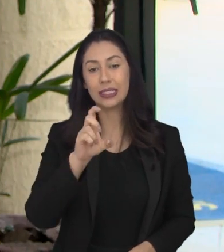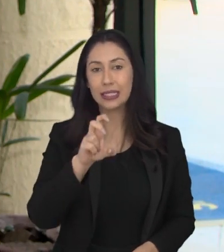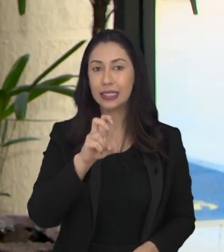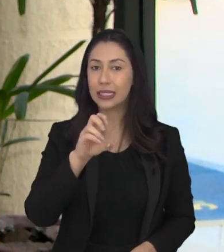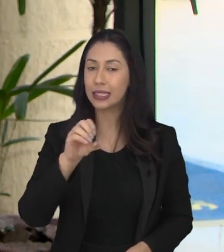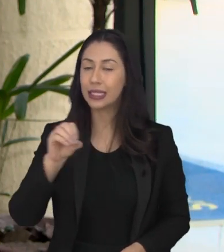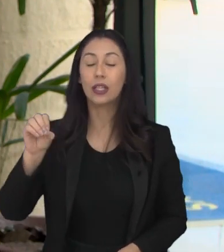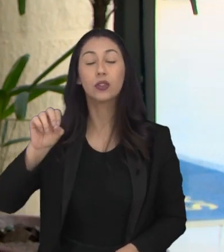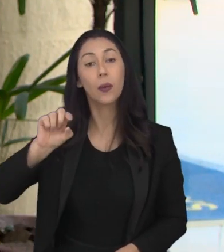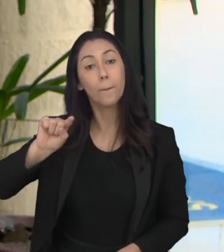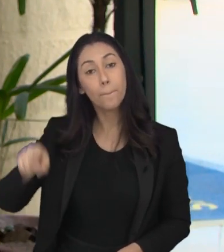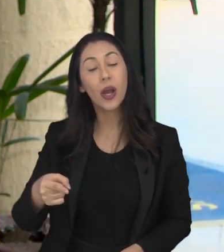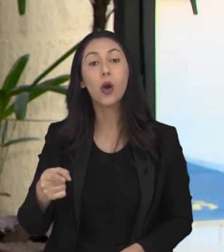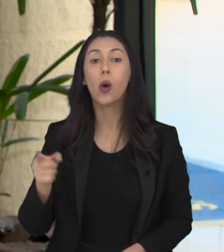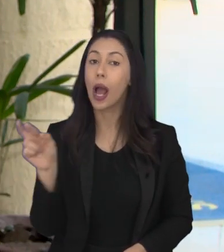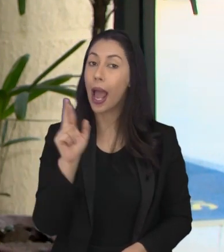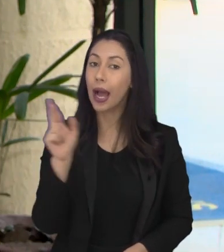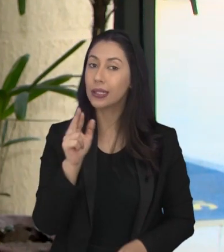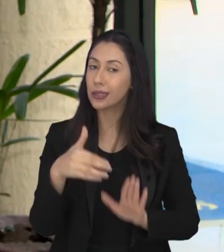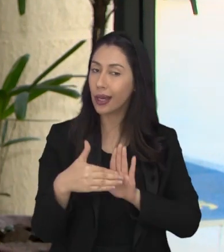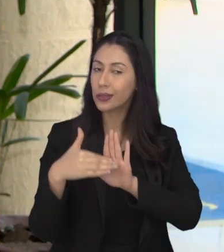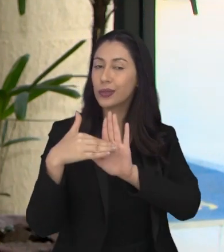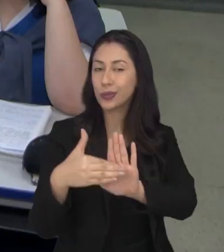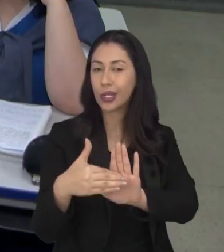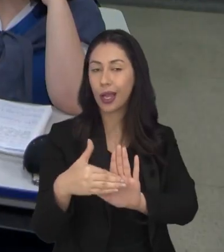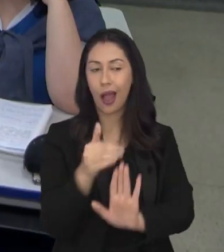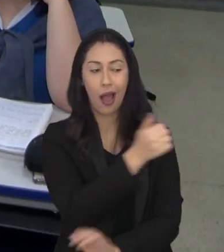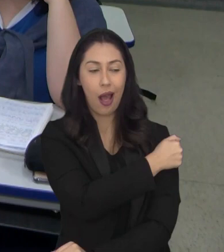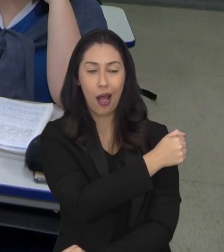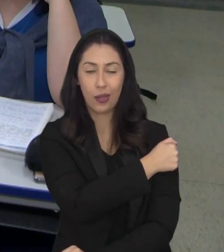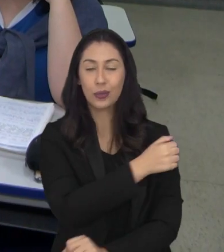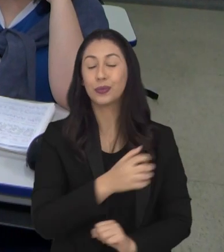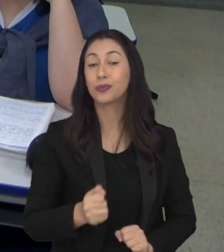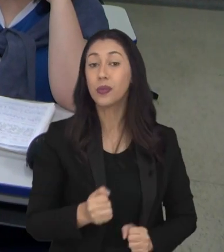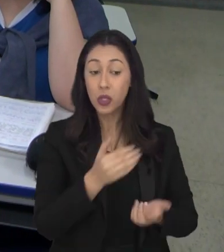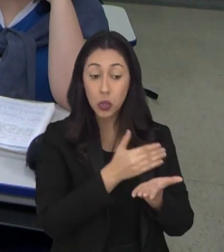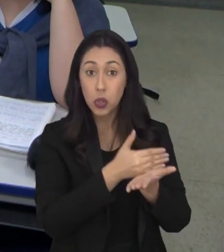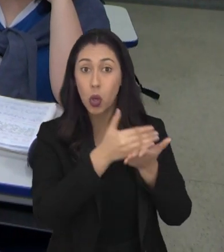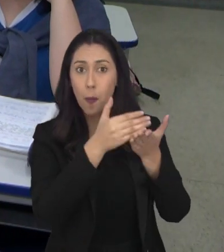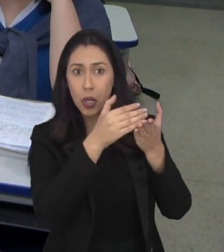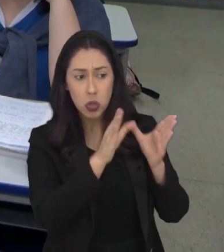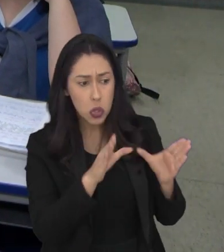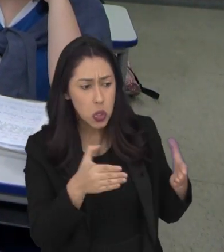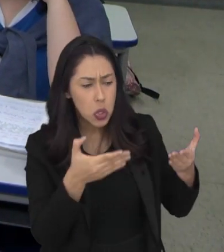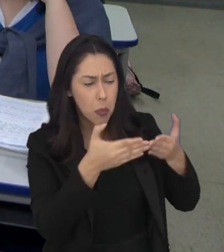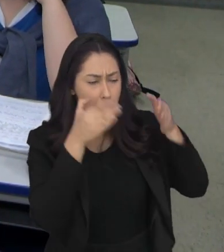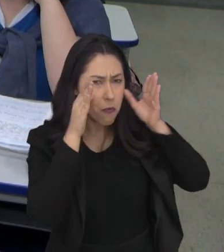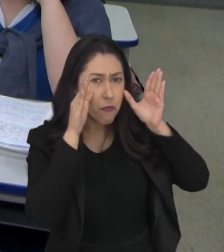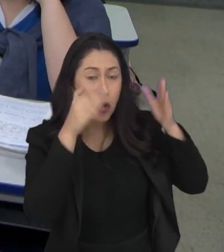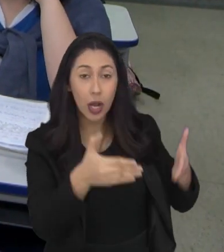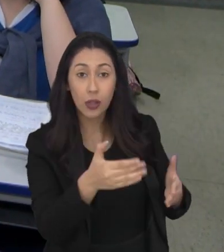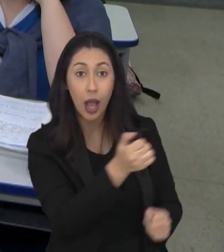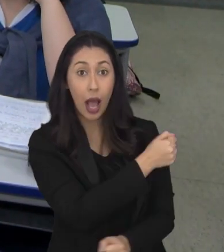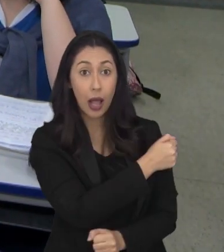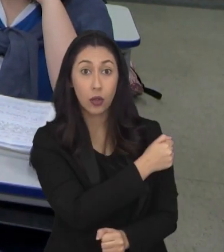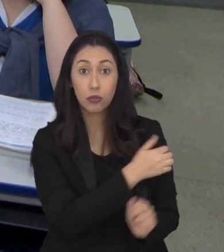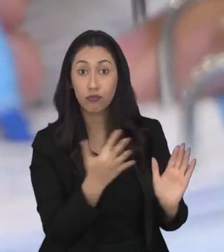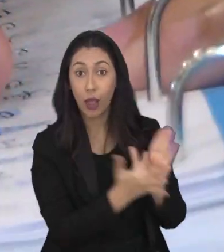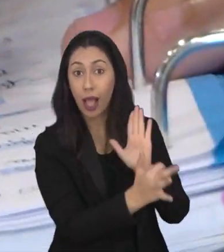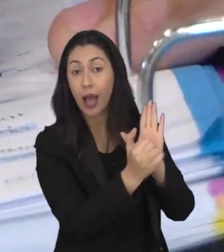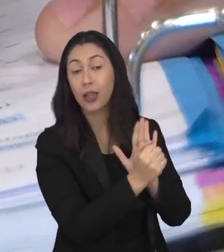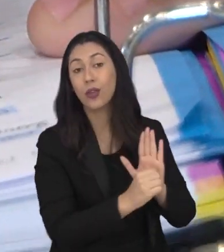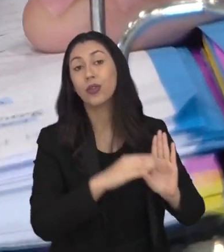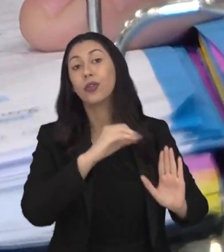sejam beneficiados pelo programa em todo o país. Inicialmente, o público-alvo são estudantes cadastrados no Cade